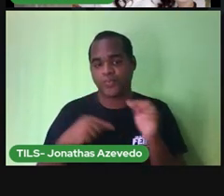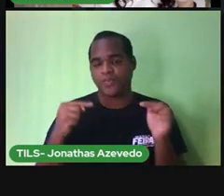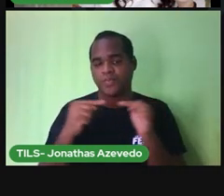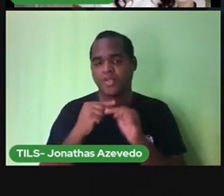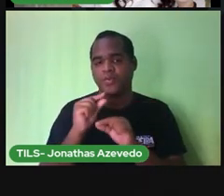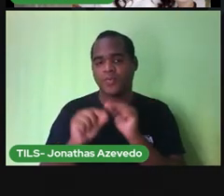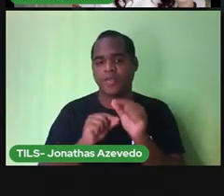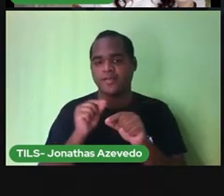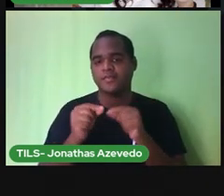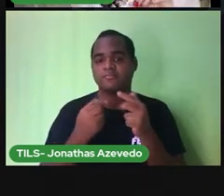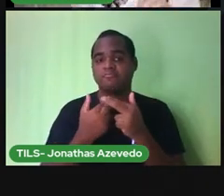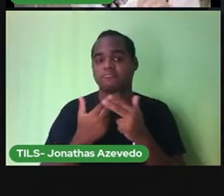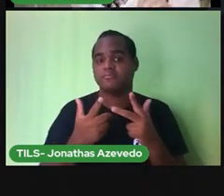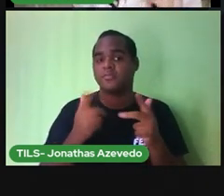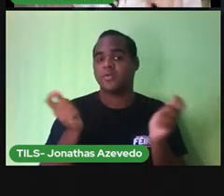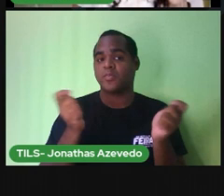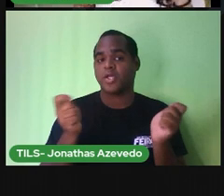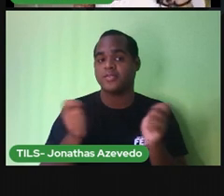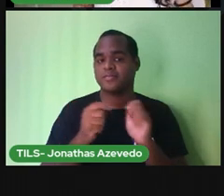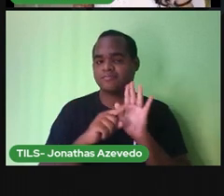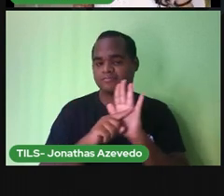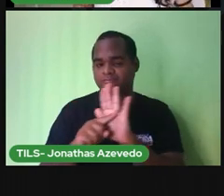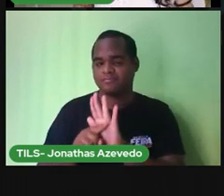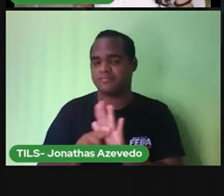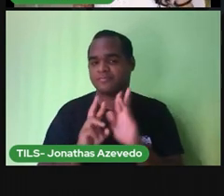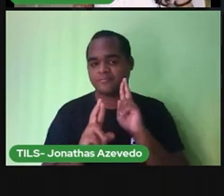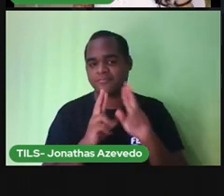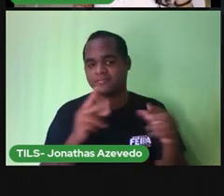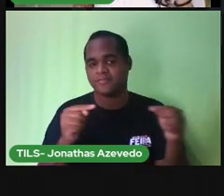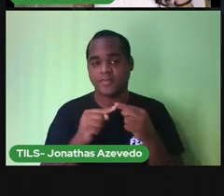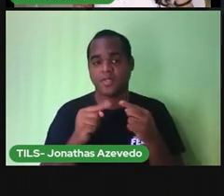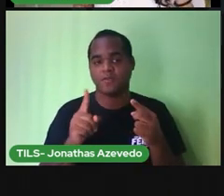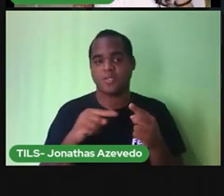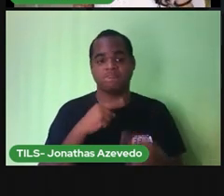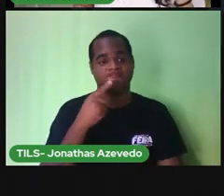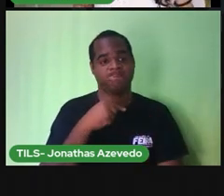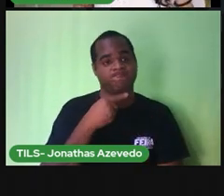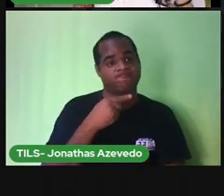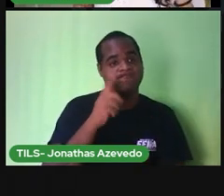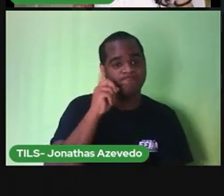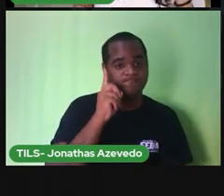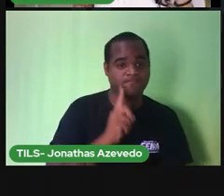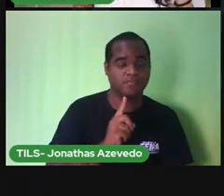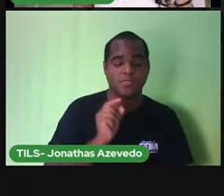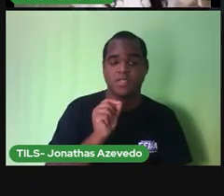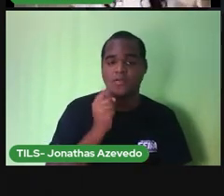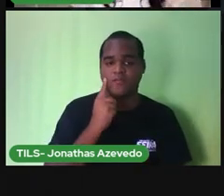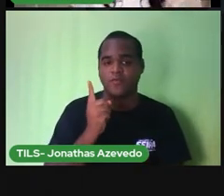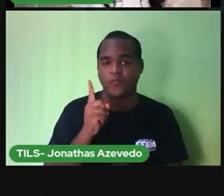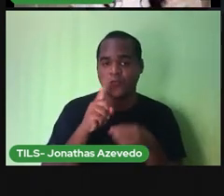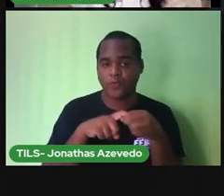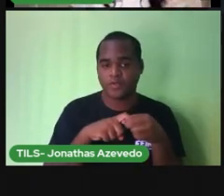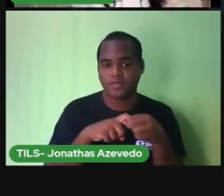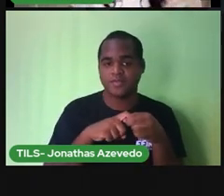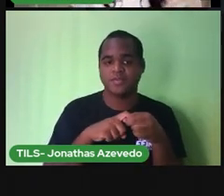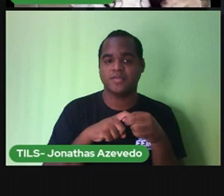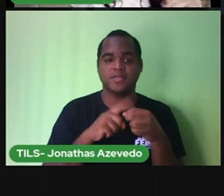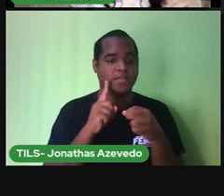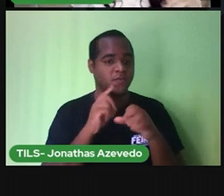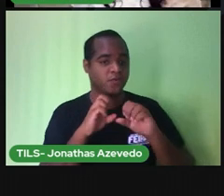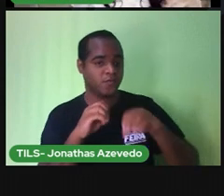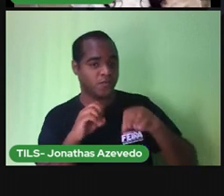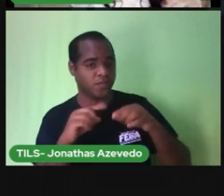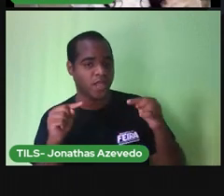ajudar na atividade se você ficou com dúvida você vai voltar aqui na aula vai assistir essa